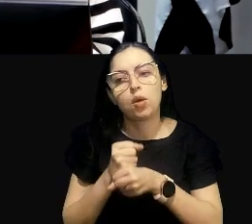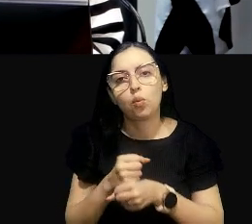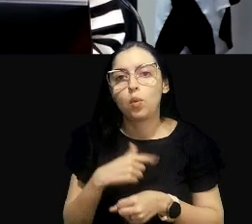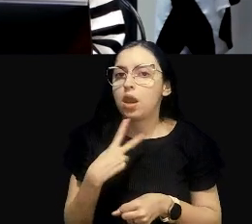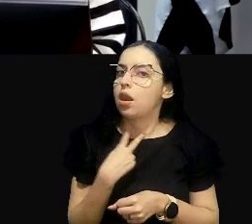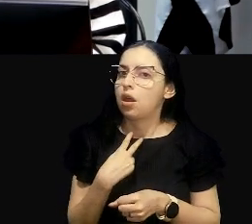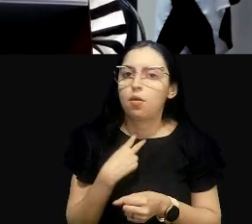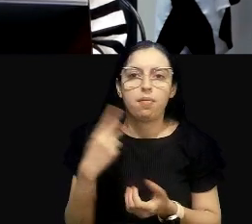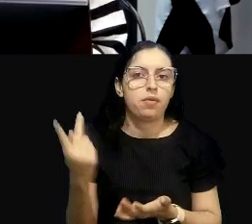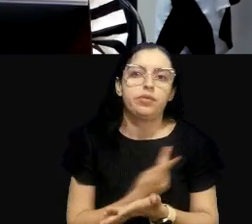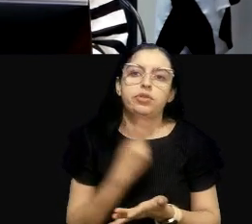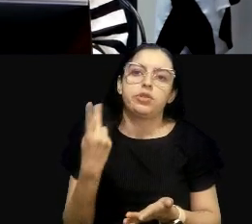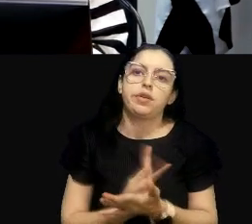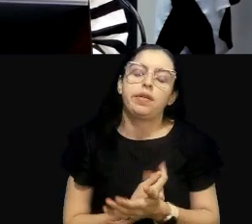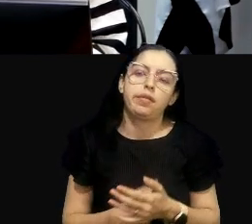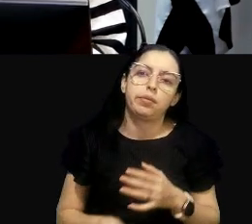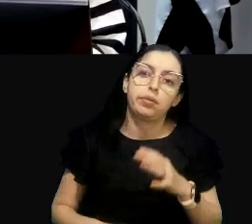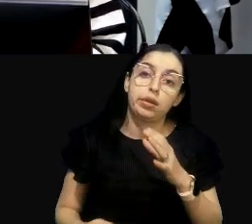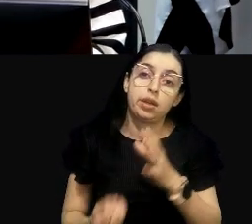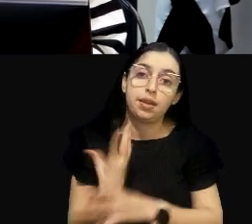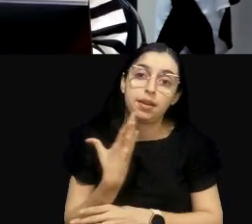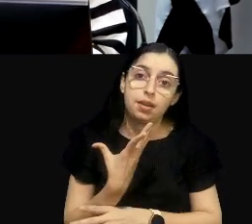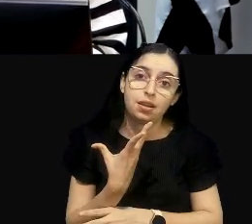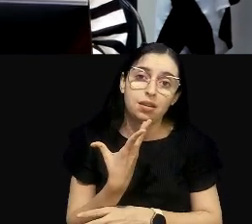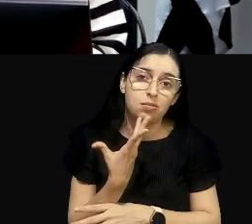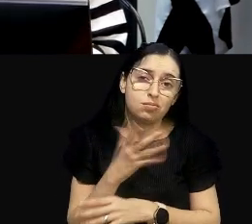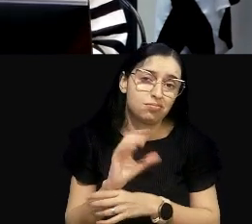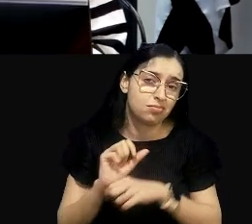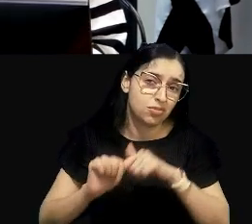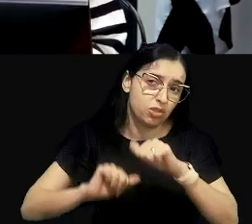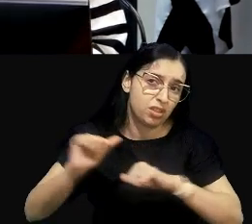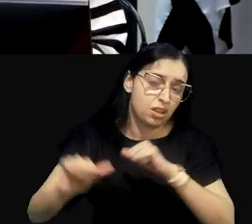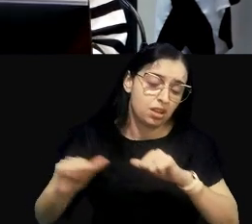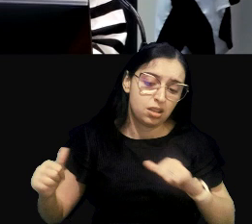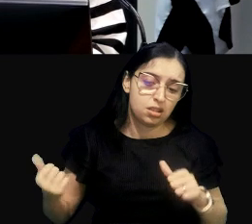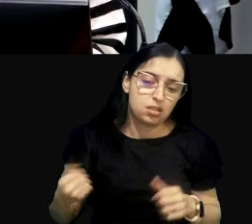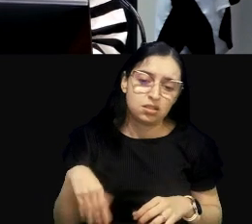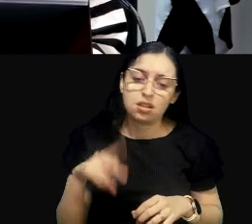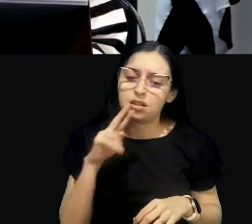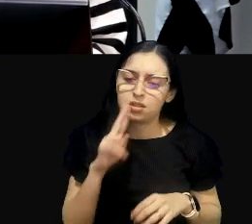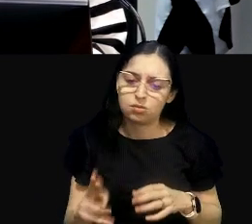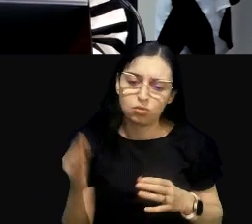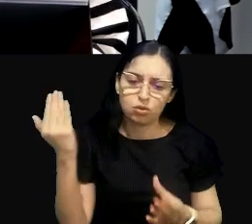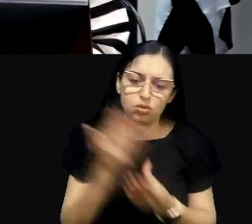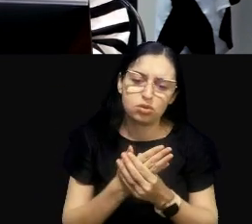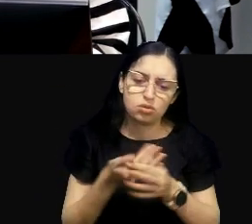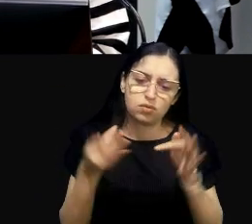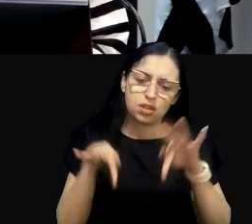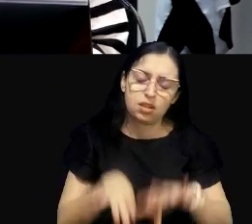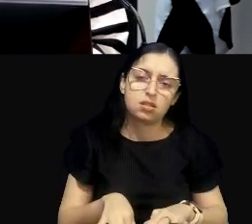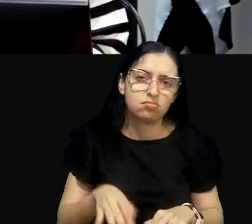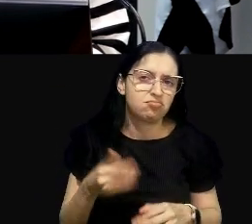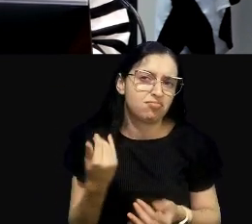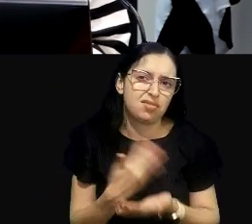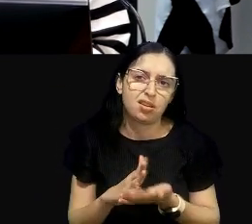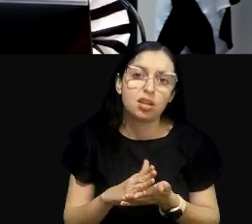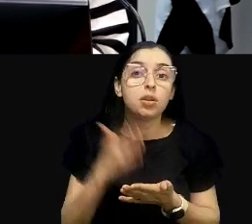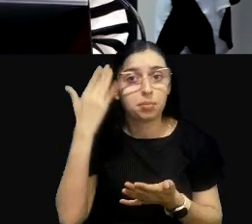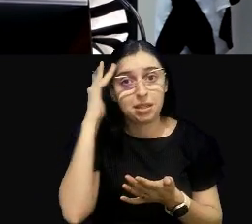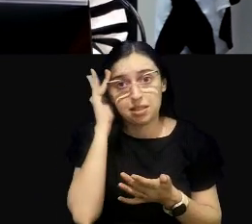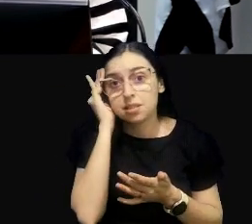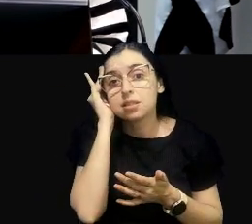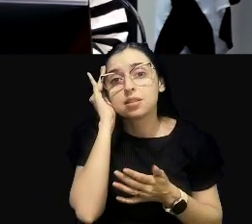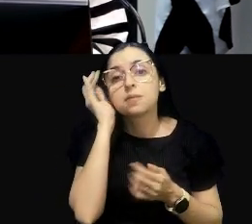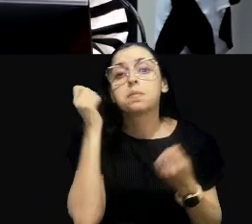Porque aí cria outros elementos e a resolução não sai. O que a gente tem que entender é que a gente tem que ser